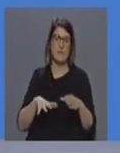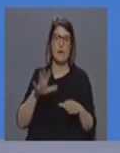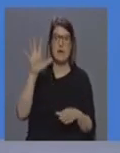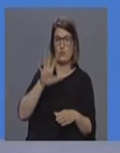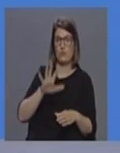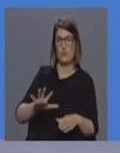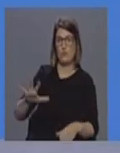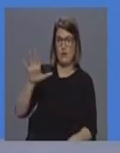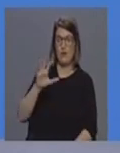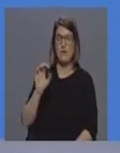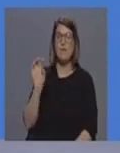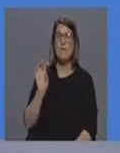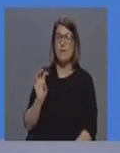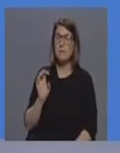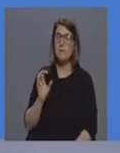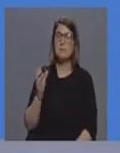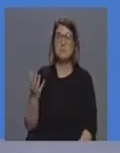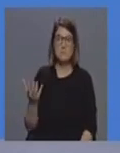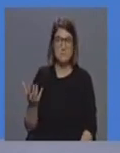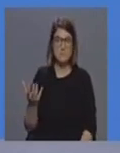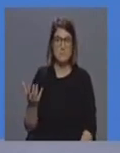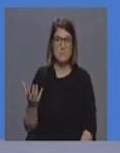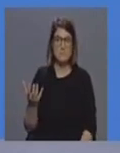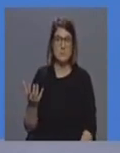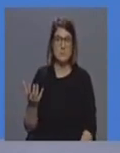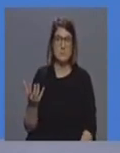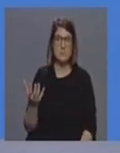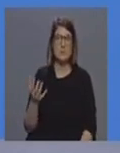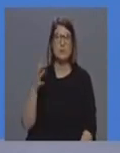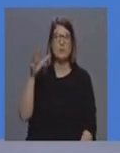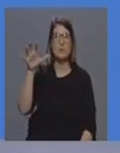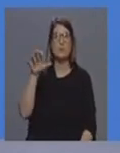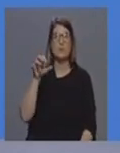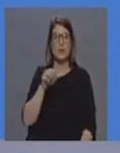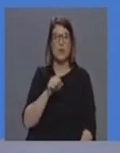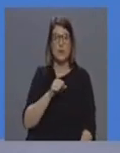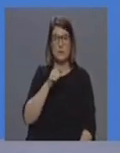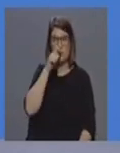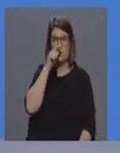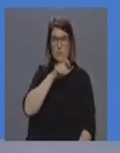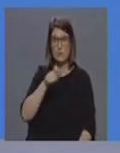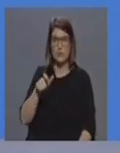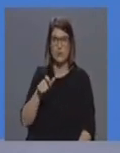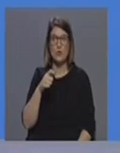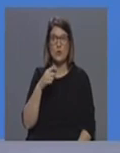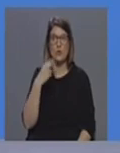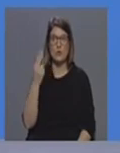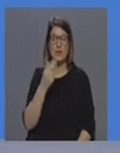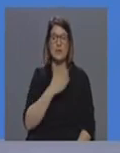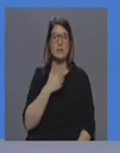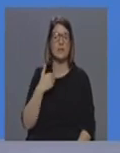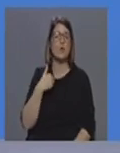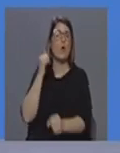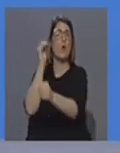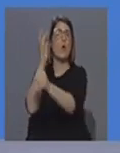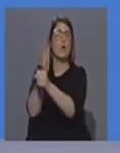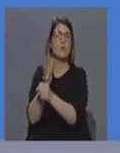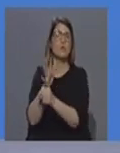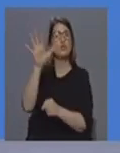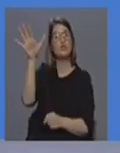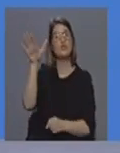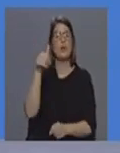será difícil irmos buscar intensivistas as outras unidades de saúde para fazer o